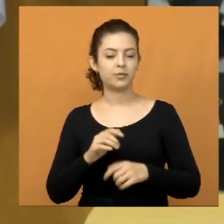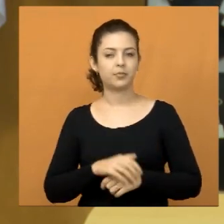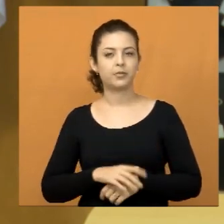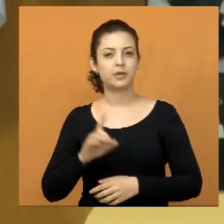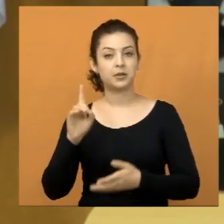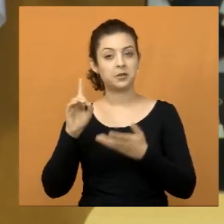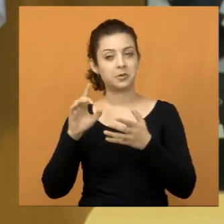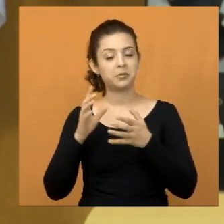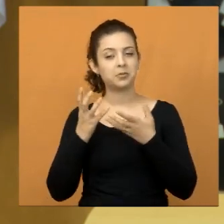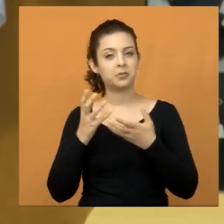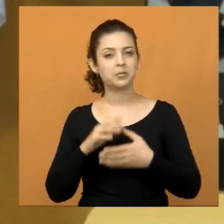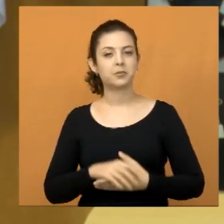Deus assim o permitir.